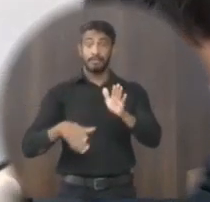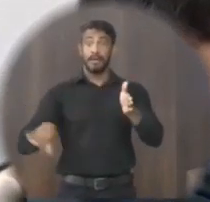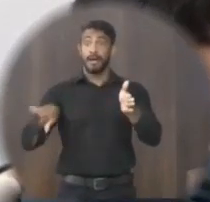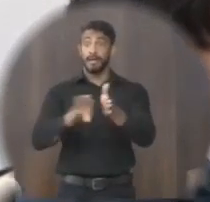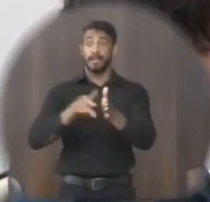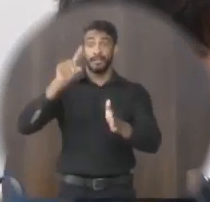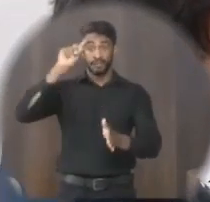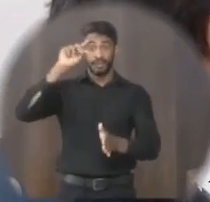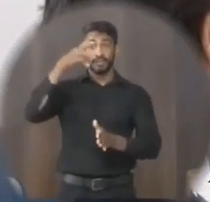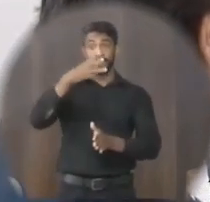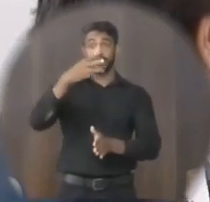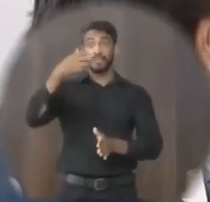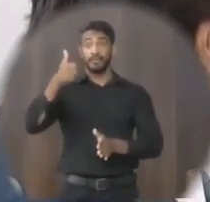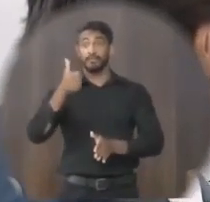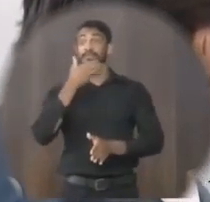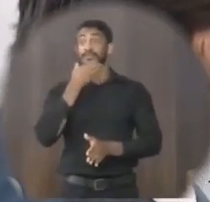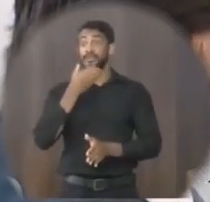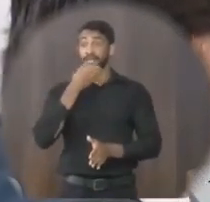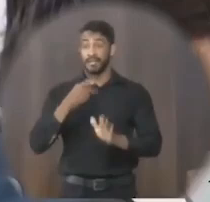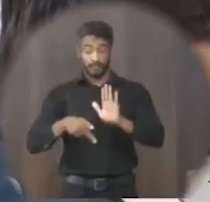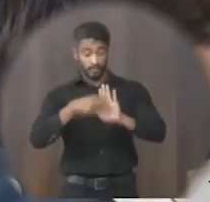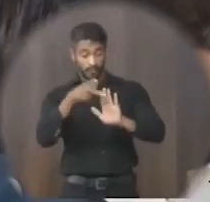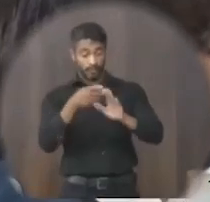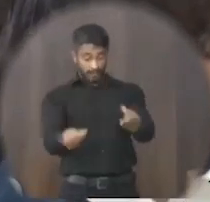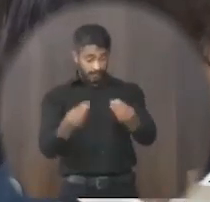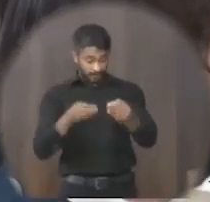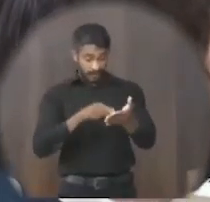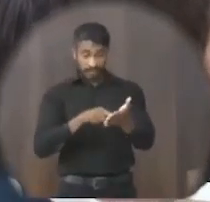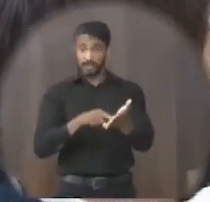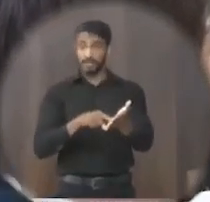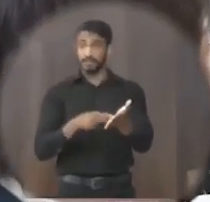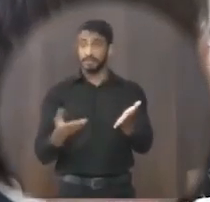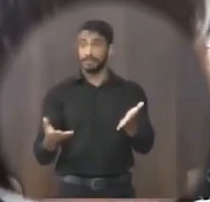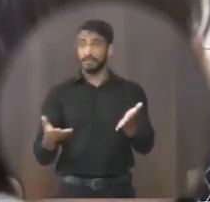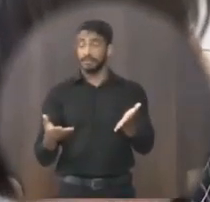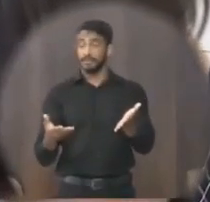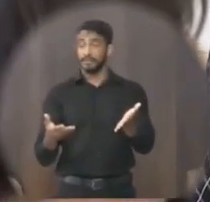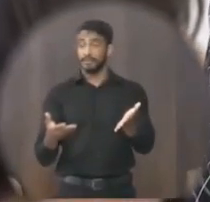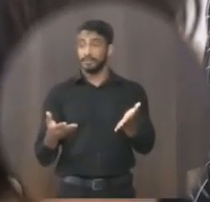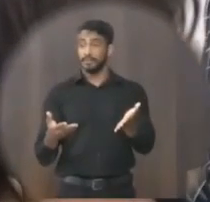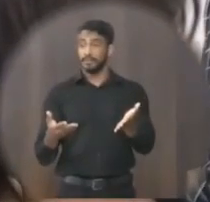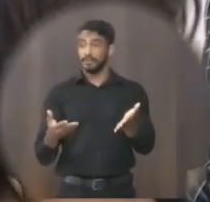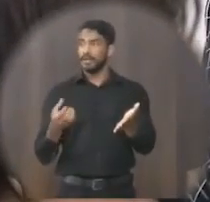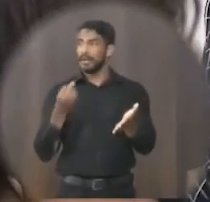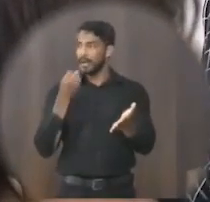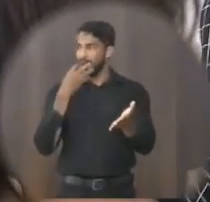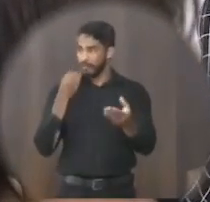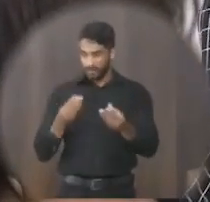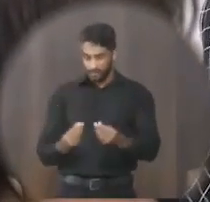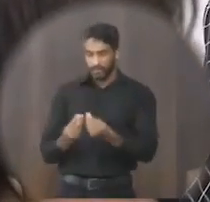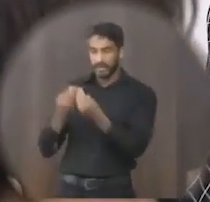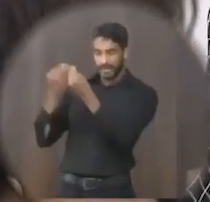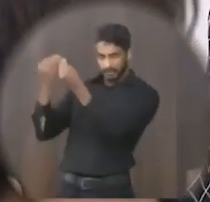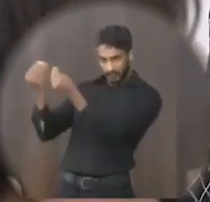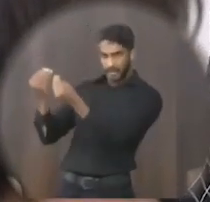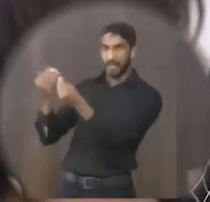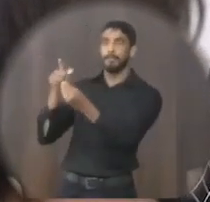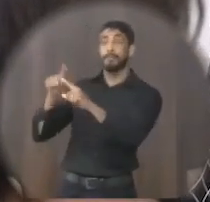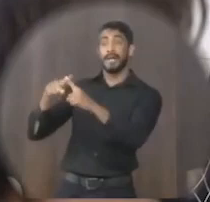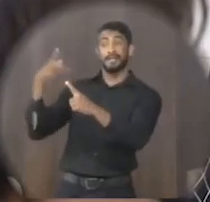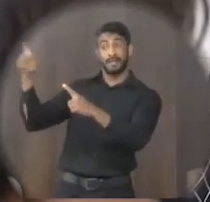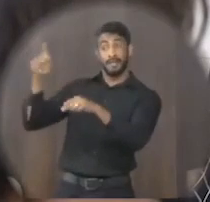31 de dezembro e o projeto tem que chegar aqui que bom que já está saindo daqui mas tem que chegar do